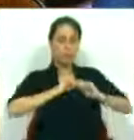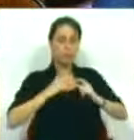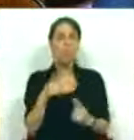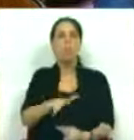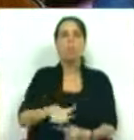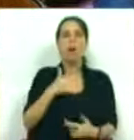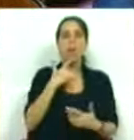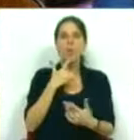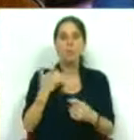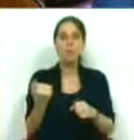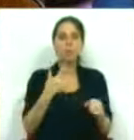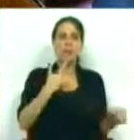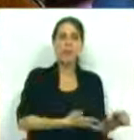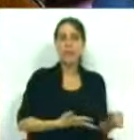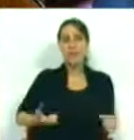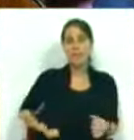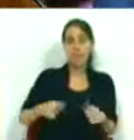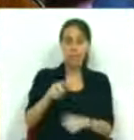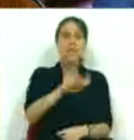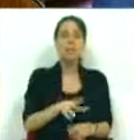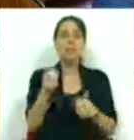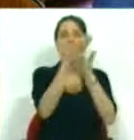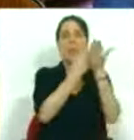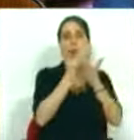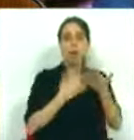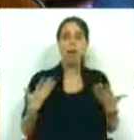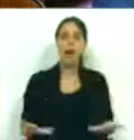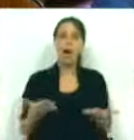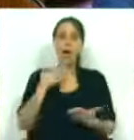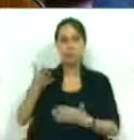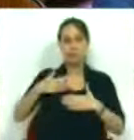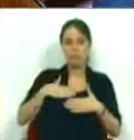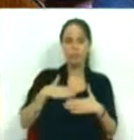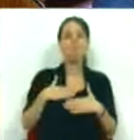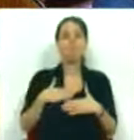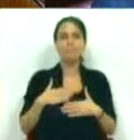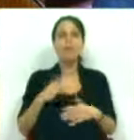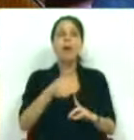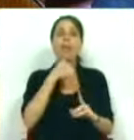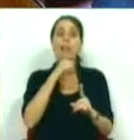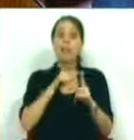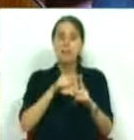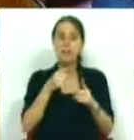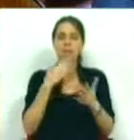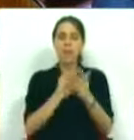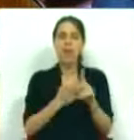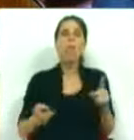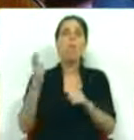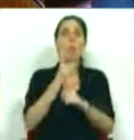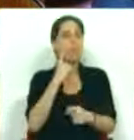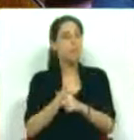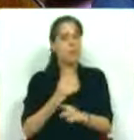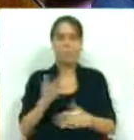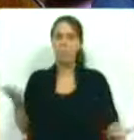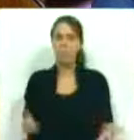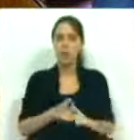situação de enorme desemprego e que a situação da economia que nos deixaram ainda vai determinar um aumento do